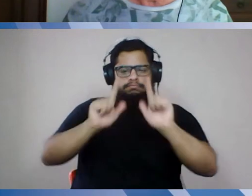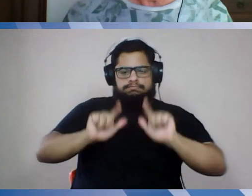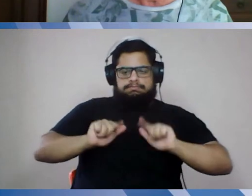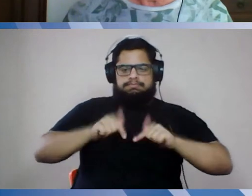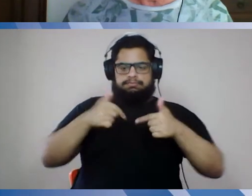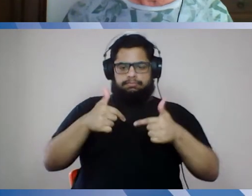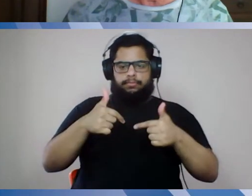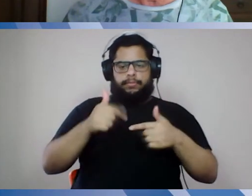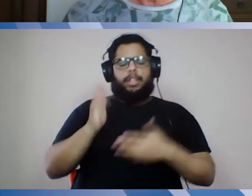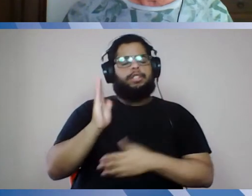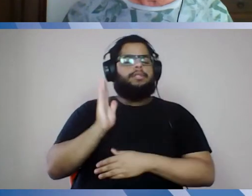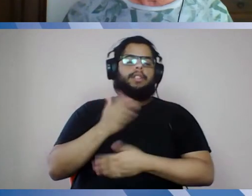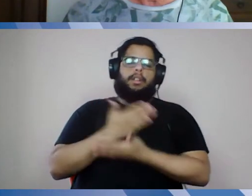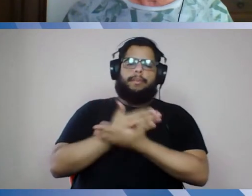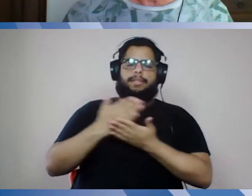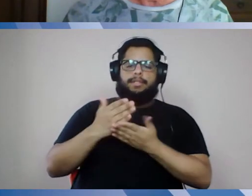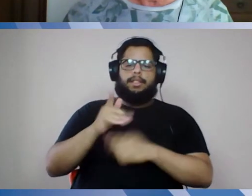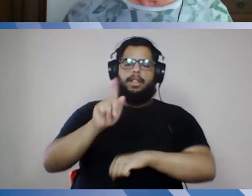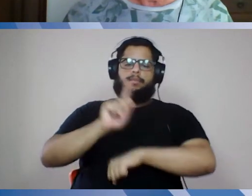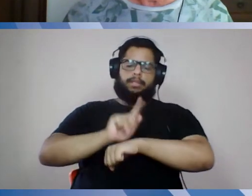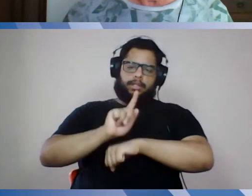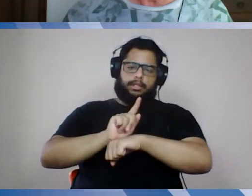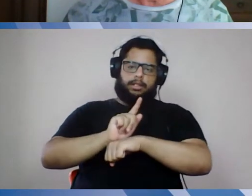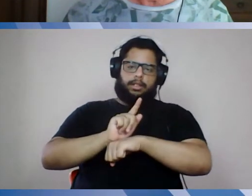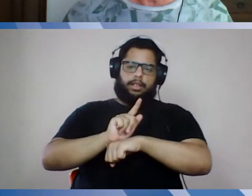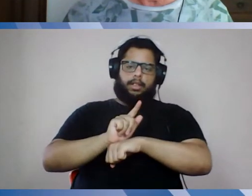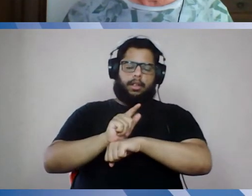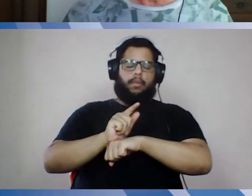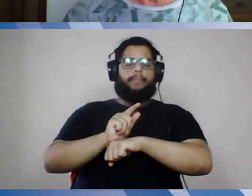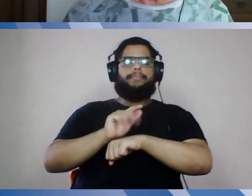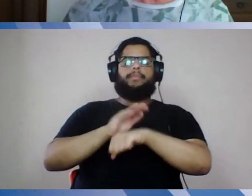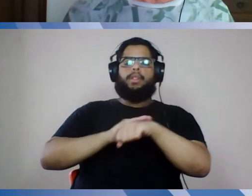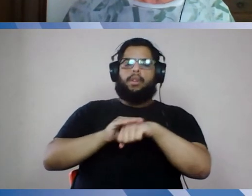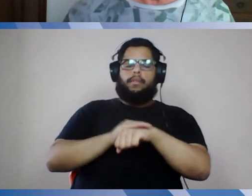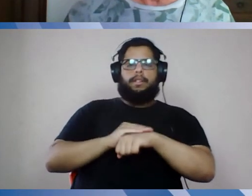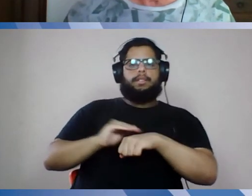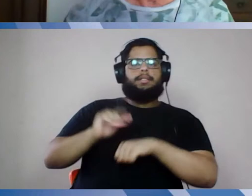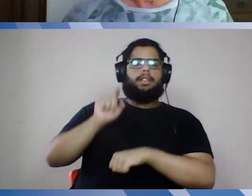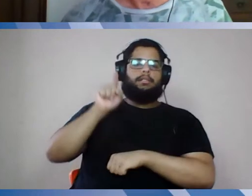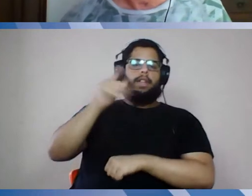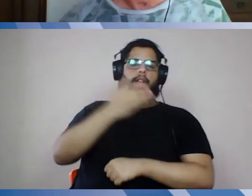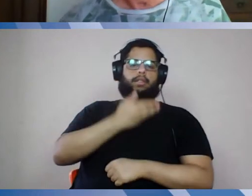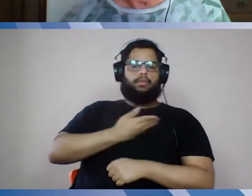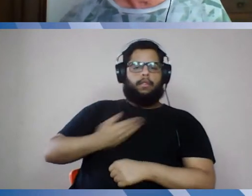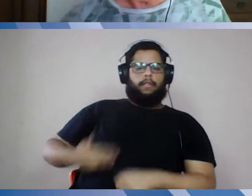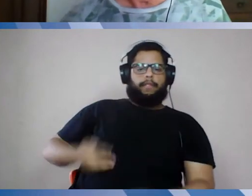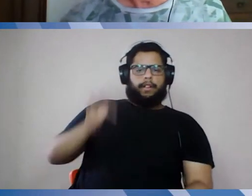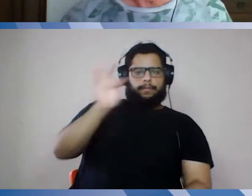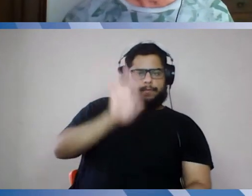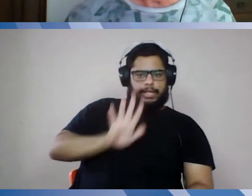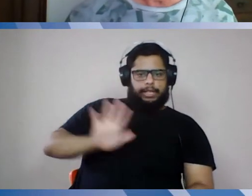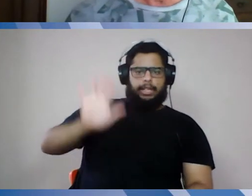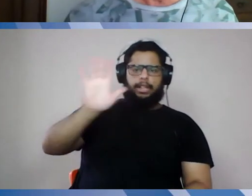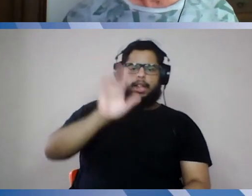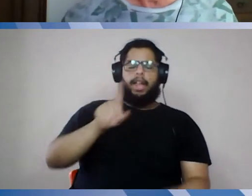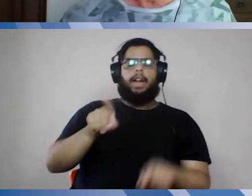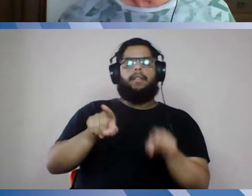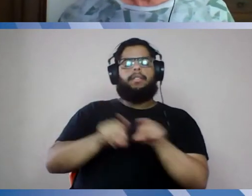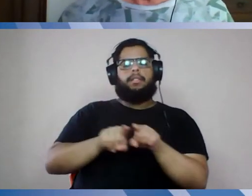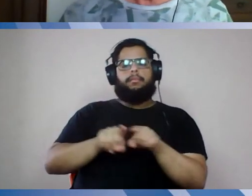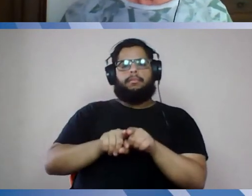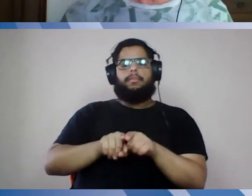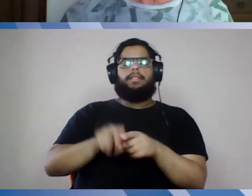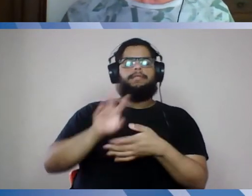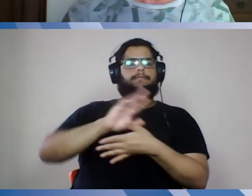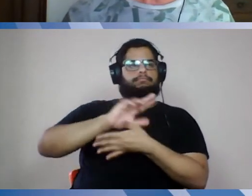começamos a gestão INU, conversar no governo federal, temos feito conversas na ANDIFES, parte das